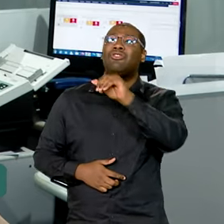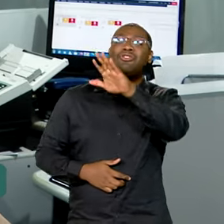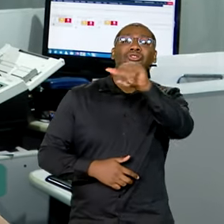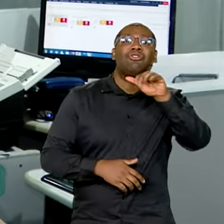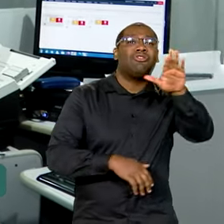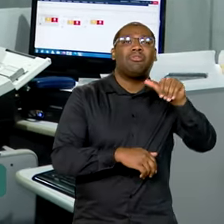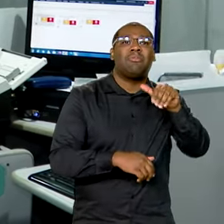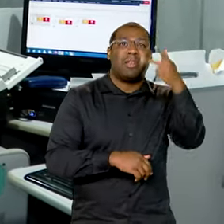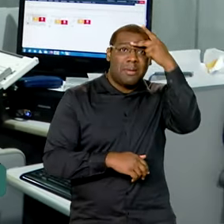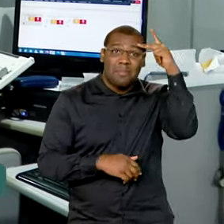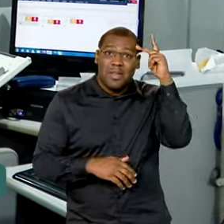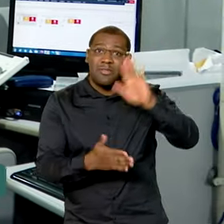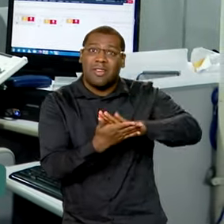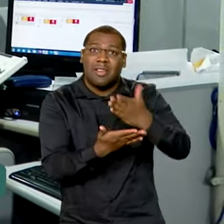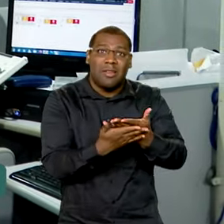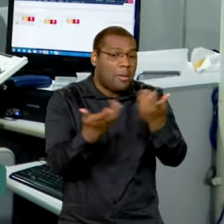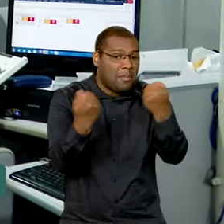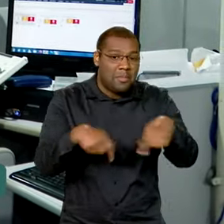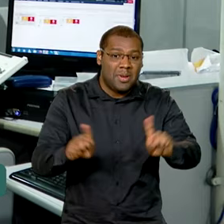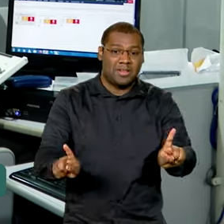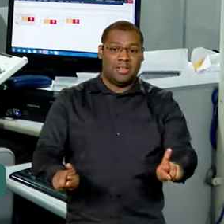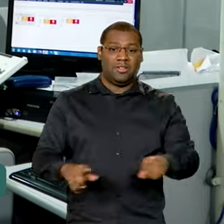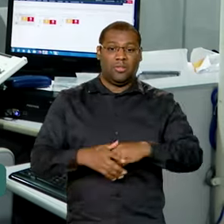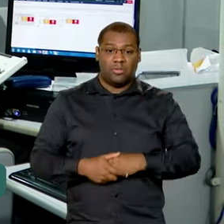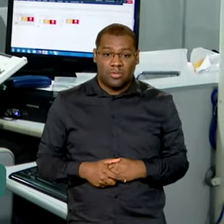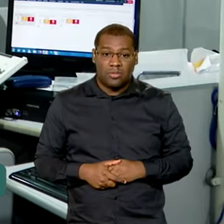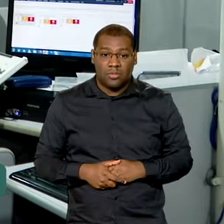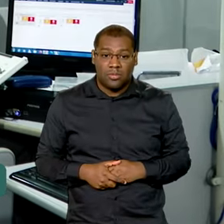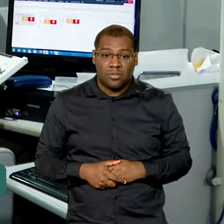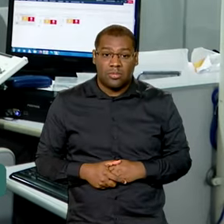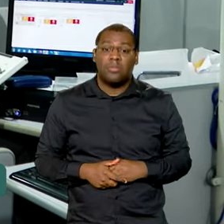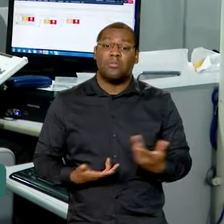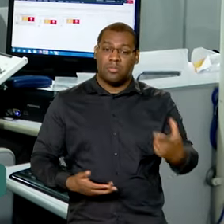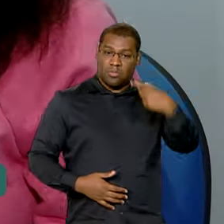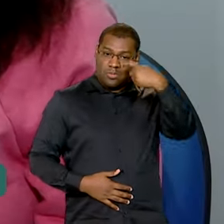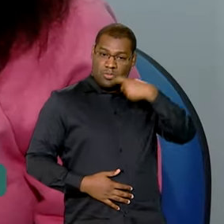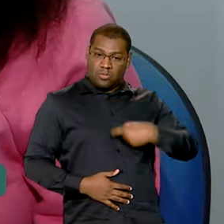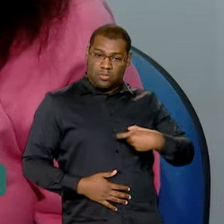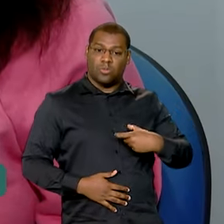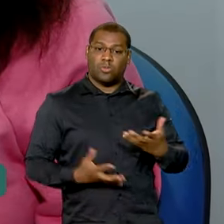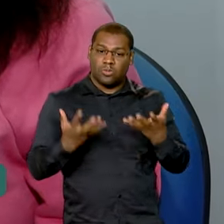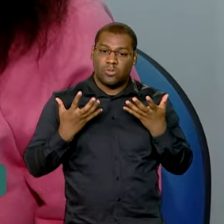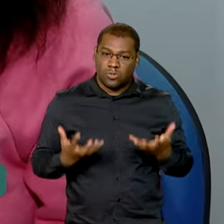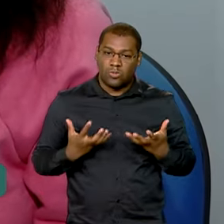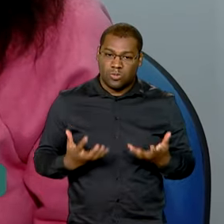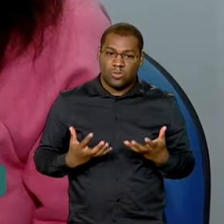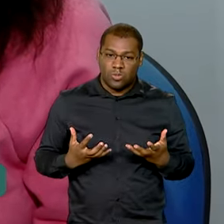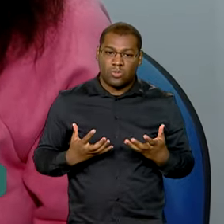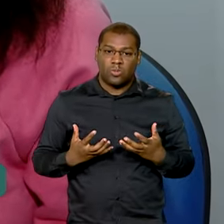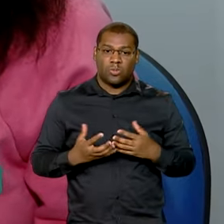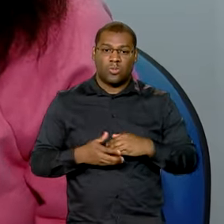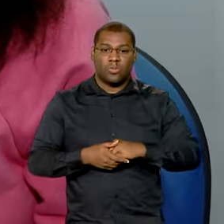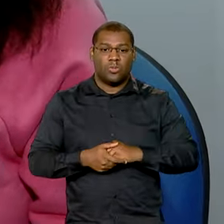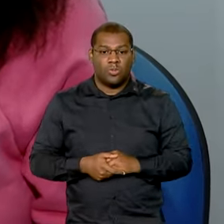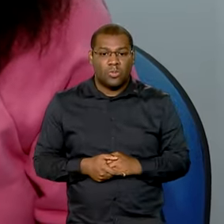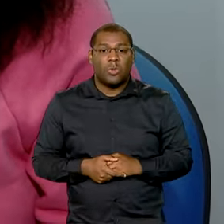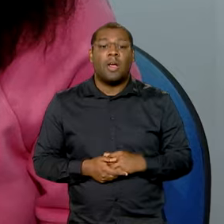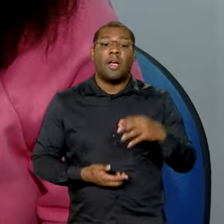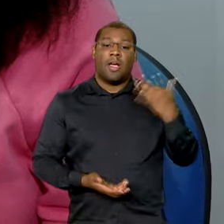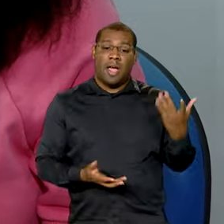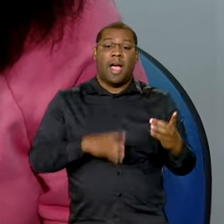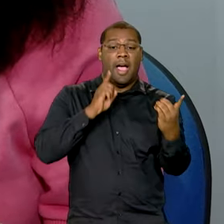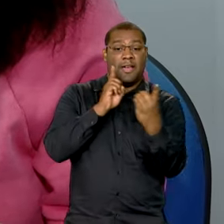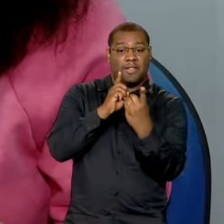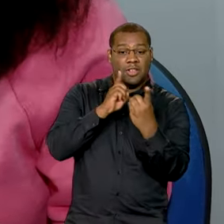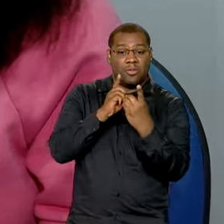para poder requerer por ela mesma. Ela quer ser o protagonista da sua própria história. A Central de Atendimento em Libras permite que